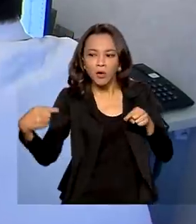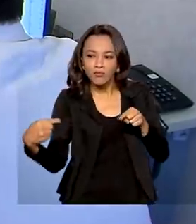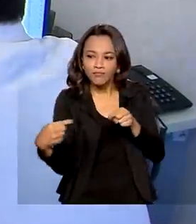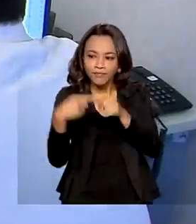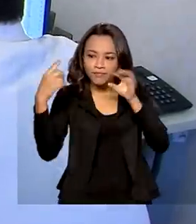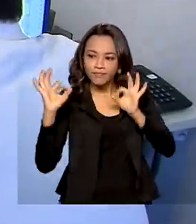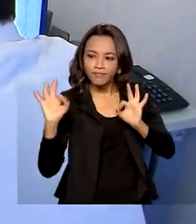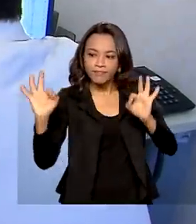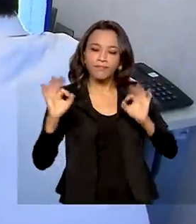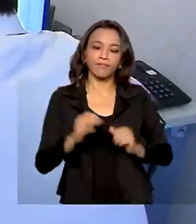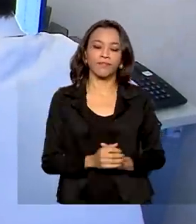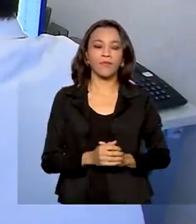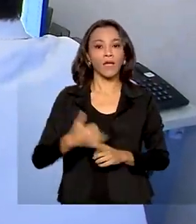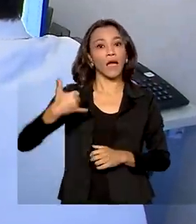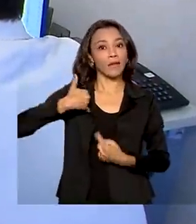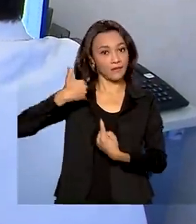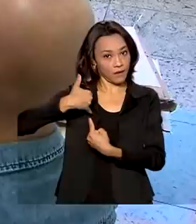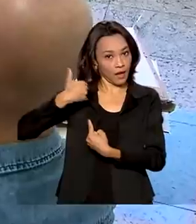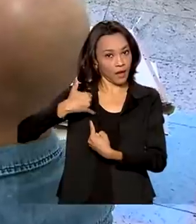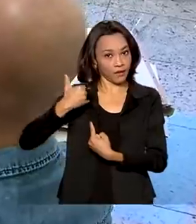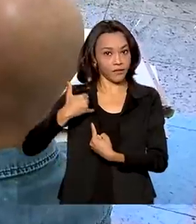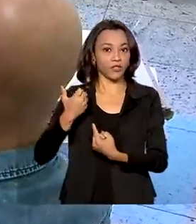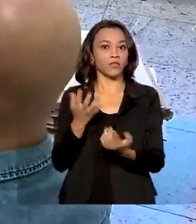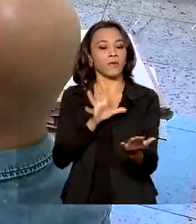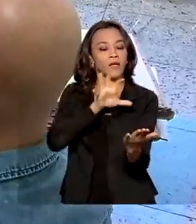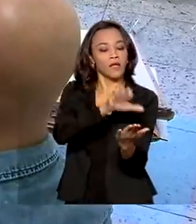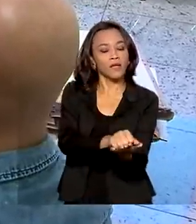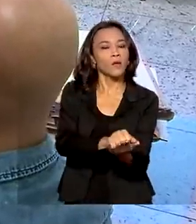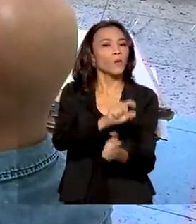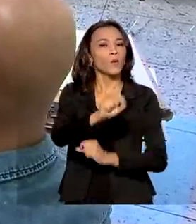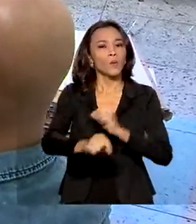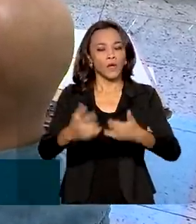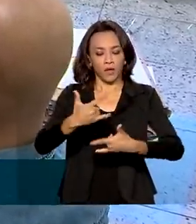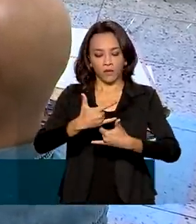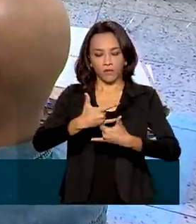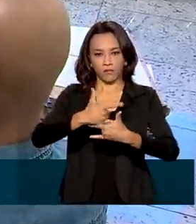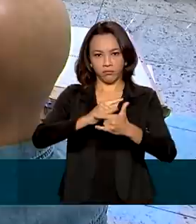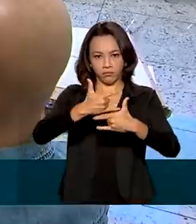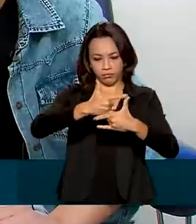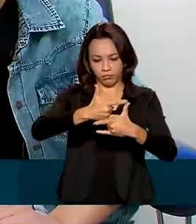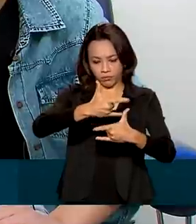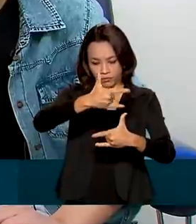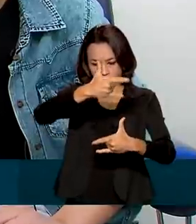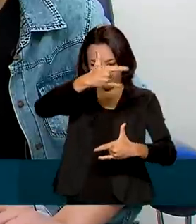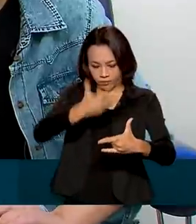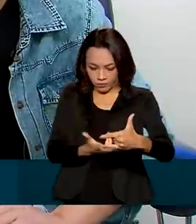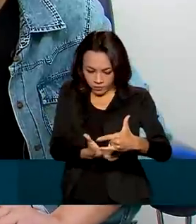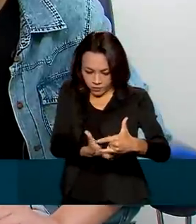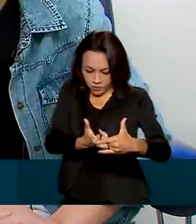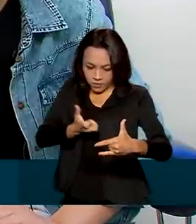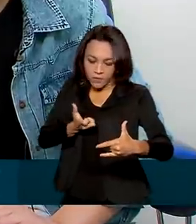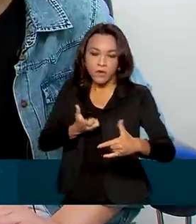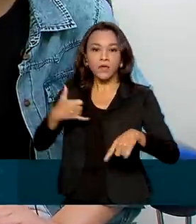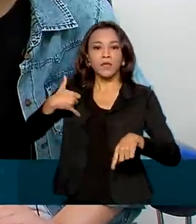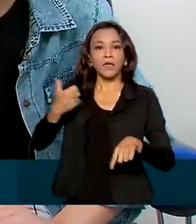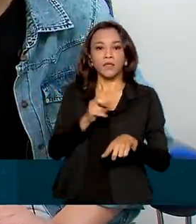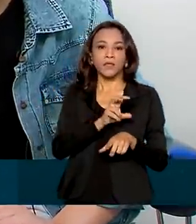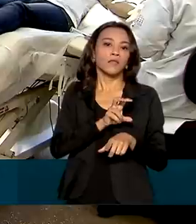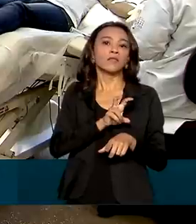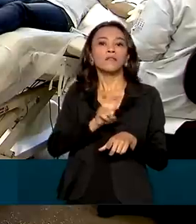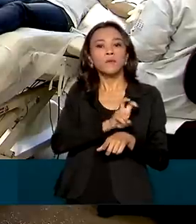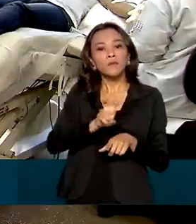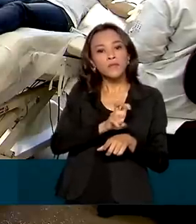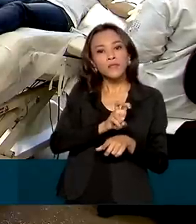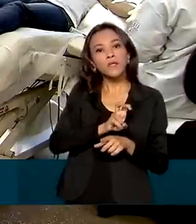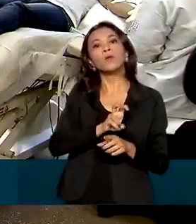O limite de idade para cadastro de doação de medula óssea passa de 55 para 35 anos.